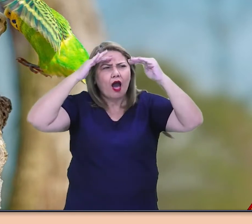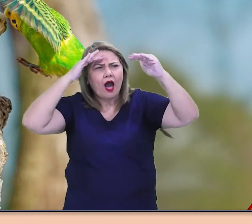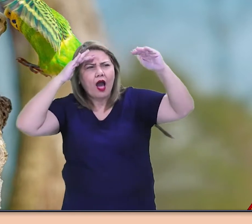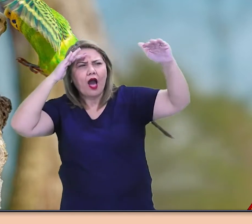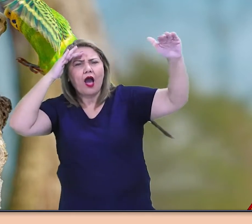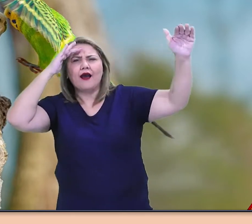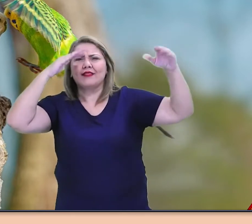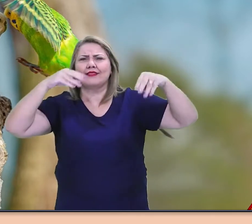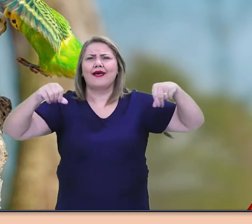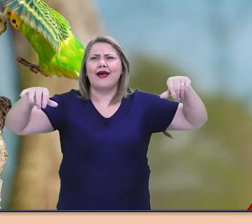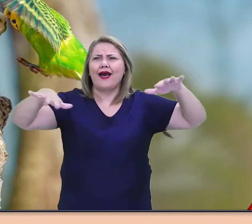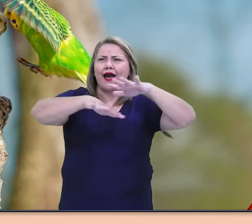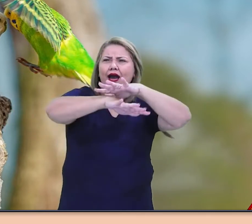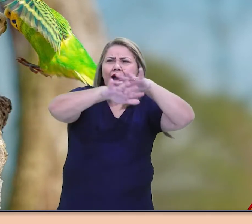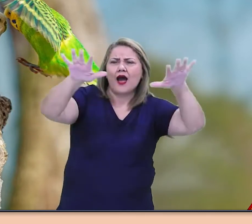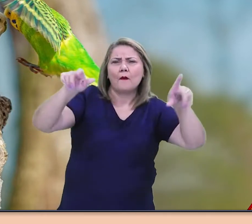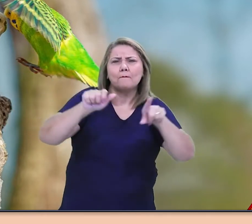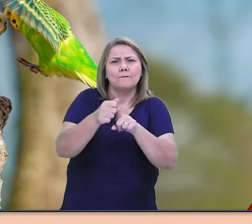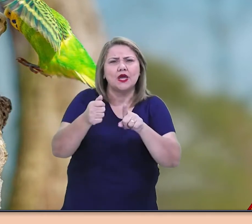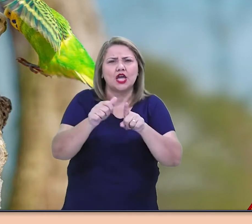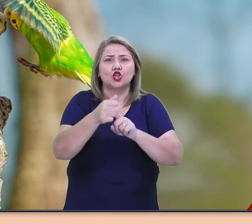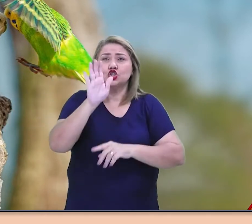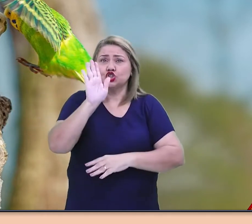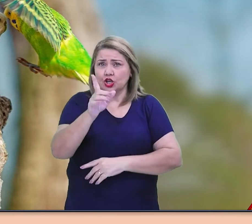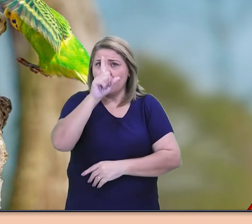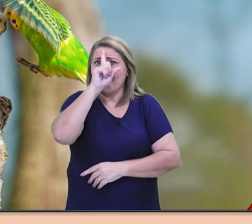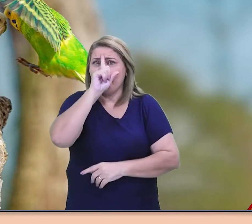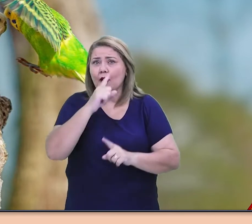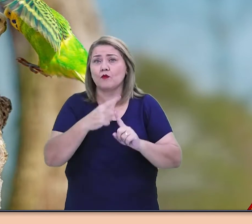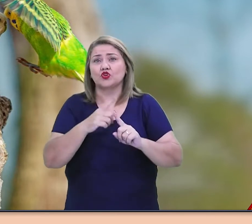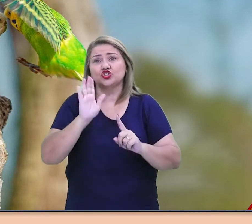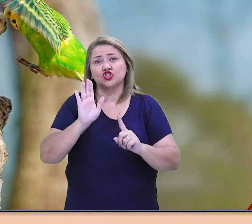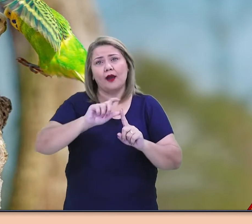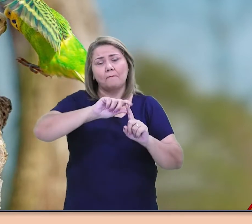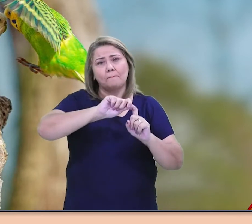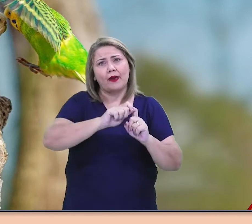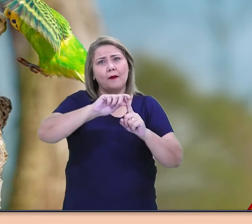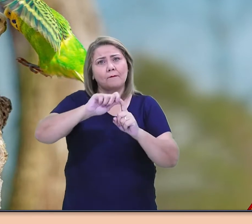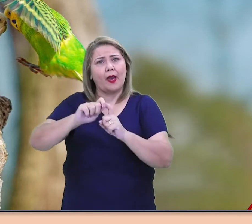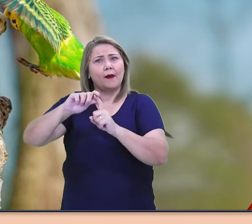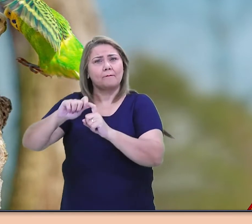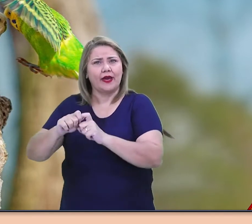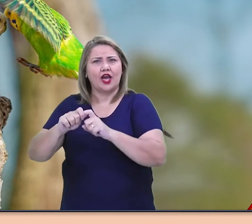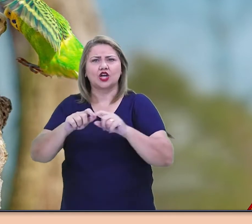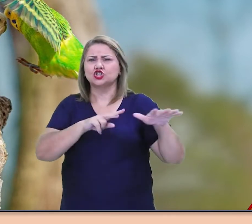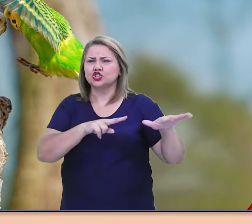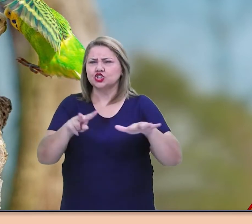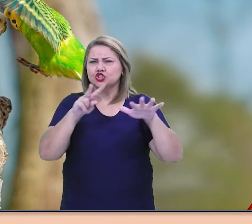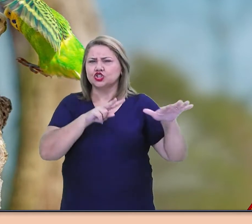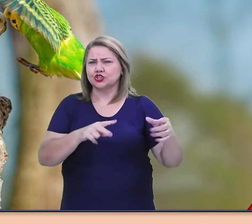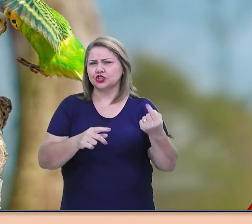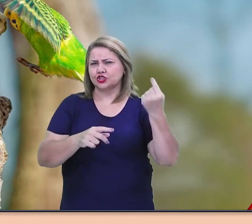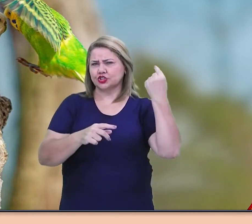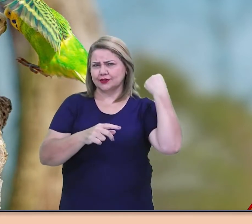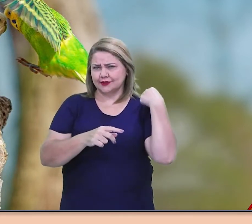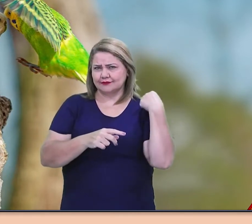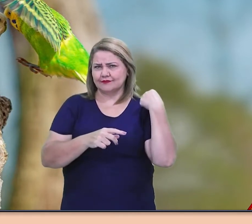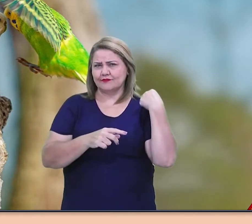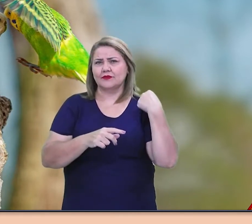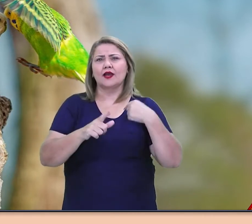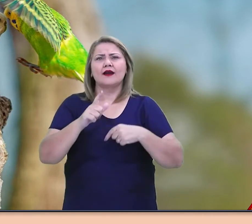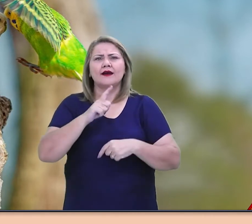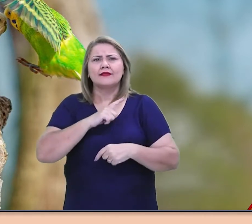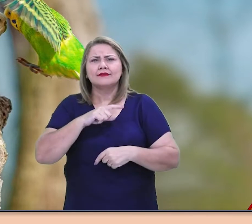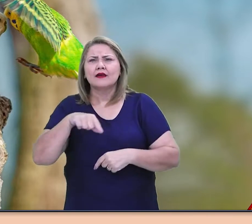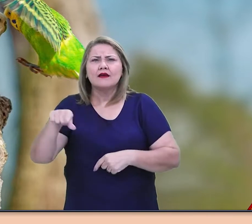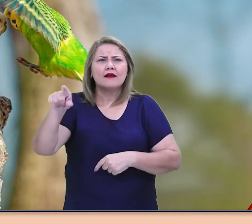devolutas, amarelecido já pela quebra, que realizara dias antes, e o veranico, que